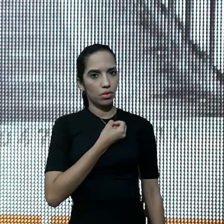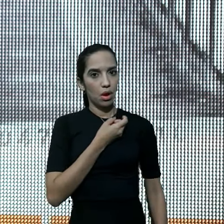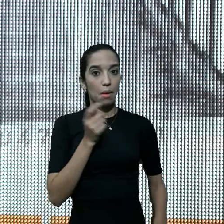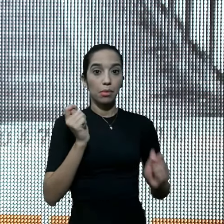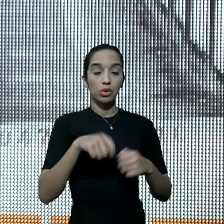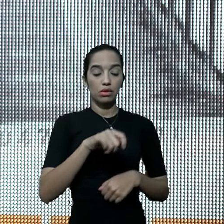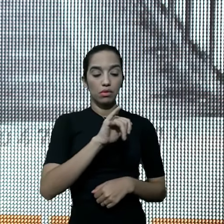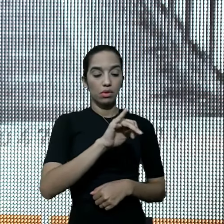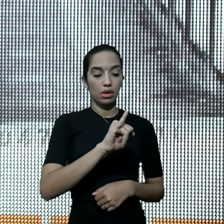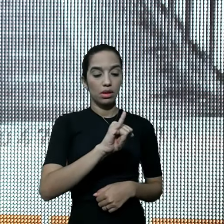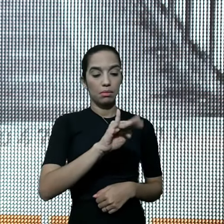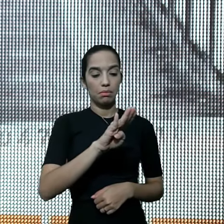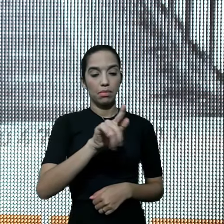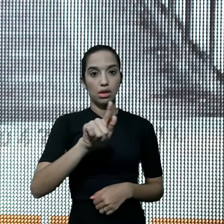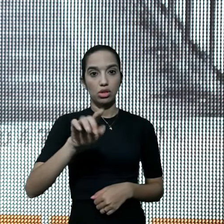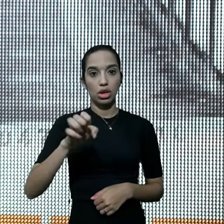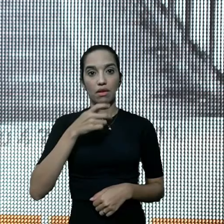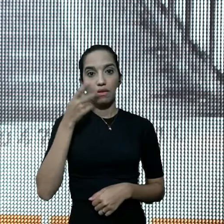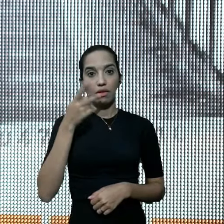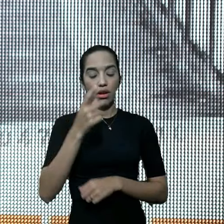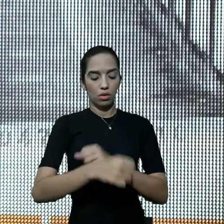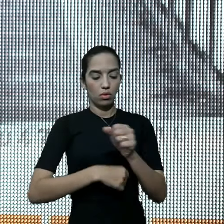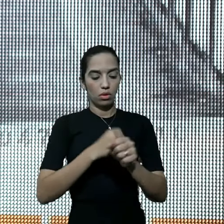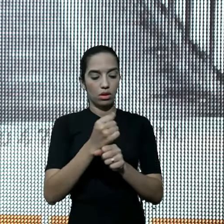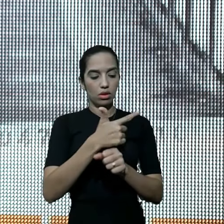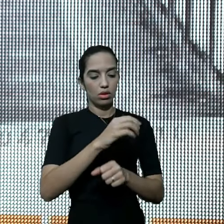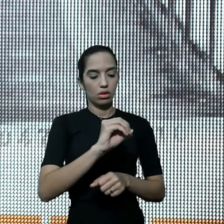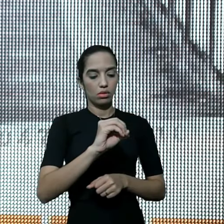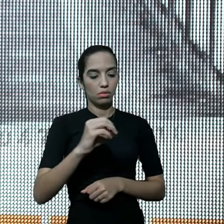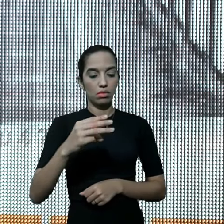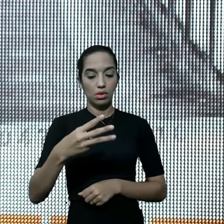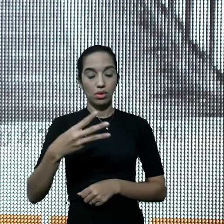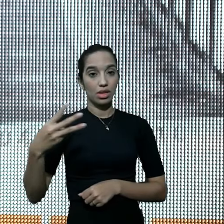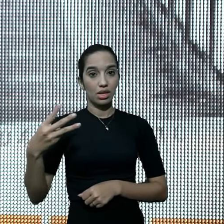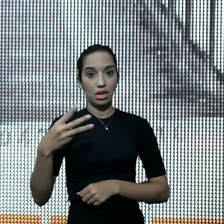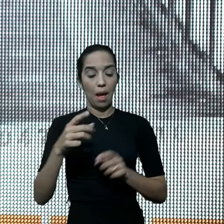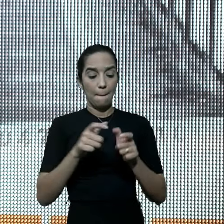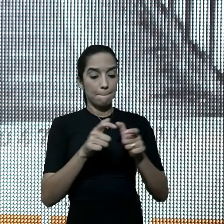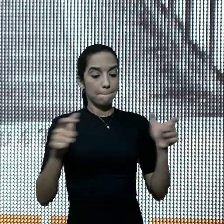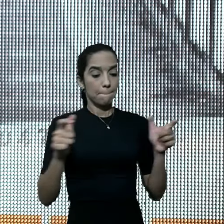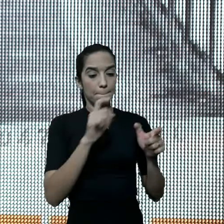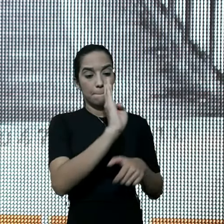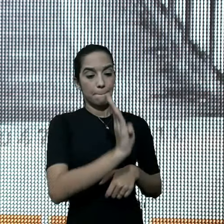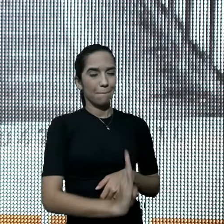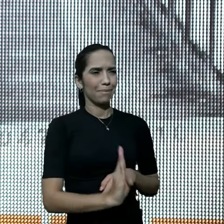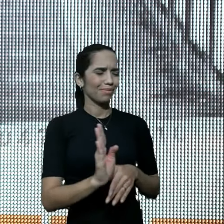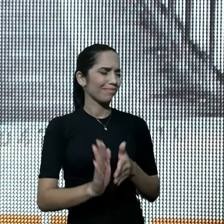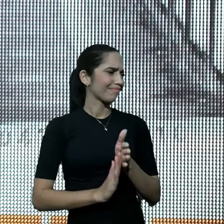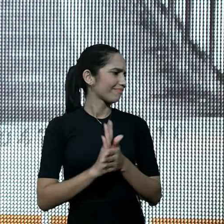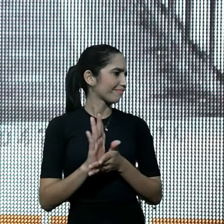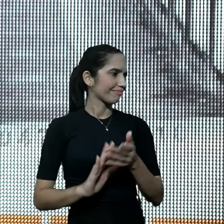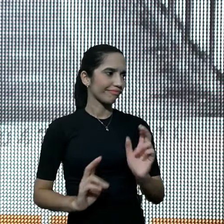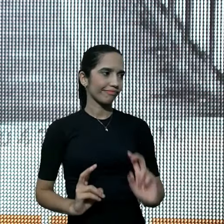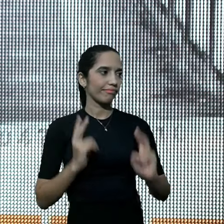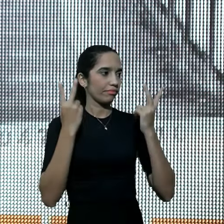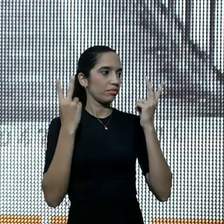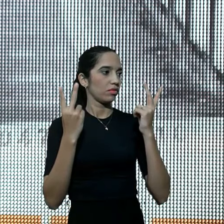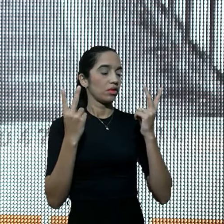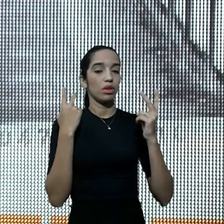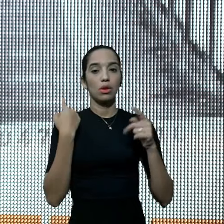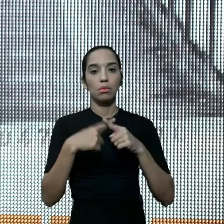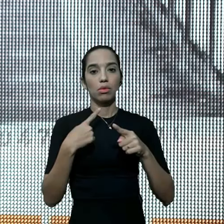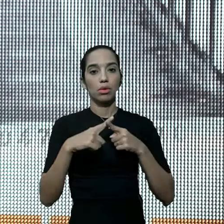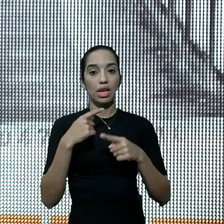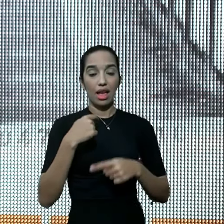IBGE, diga que em 2033, nós sejamos aí, a maioria da nação brasileira, de nada, vai adiantar, se